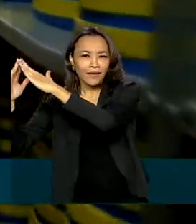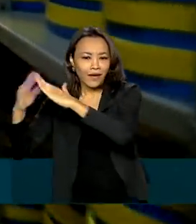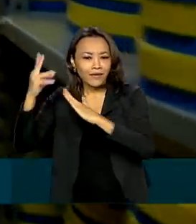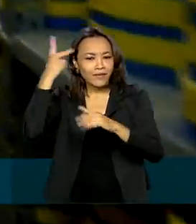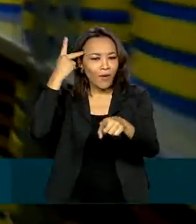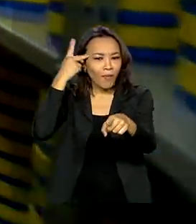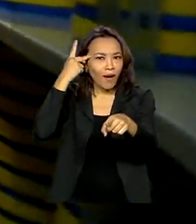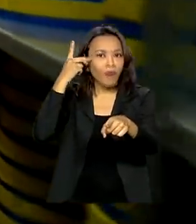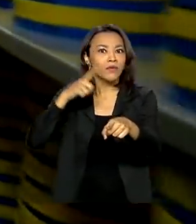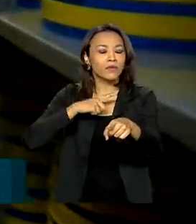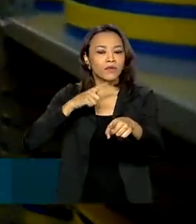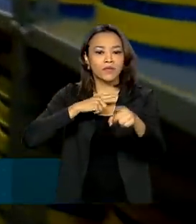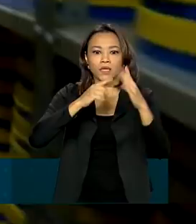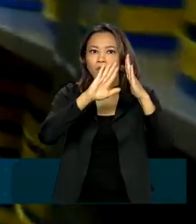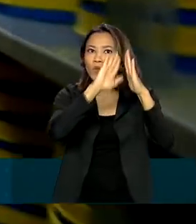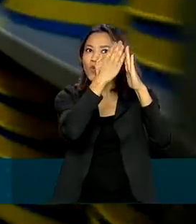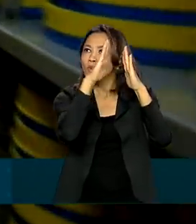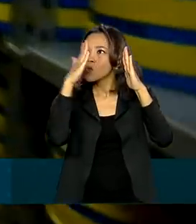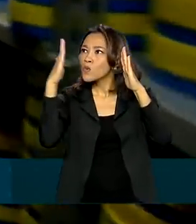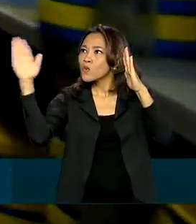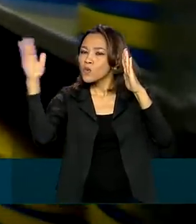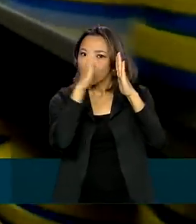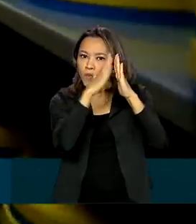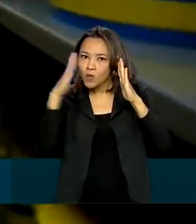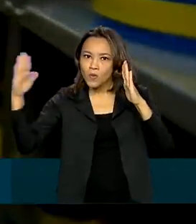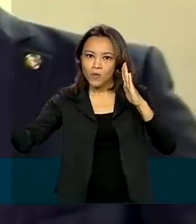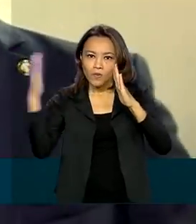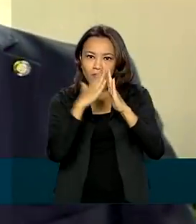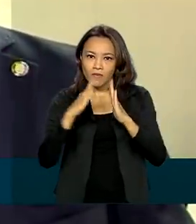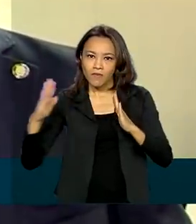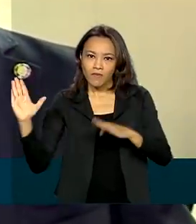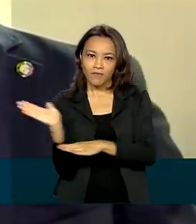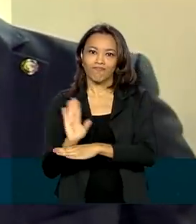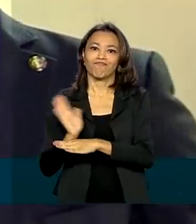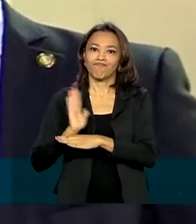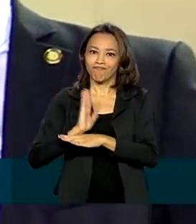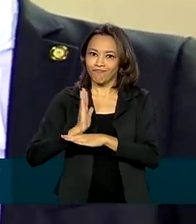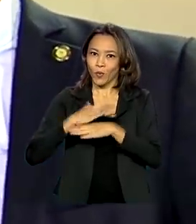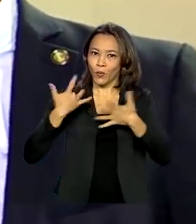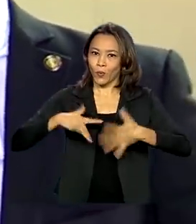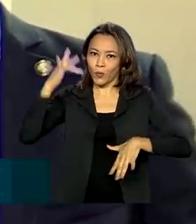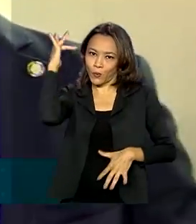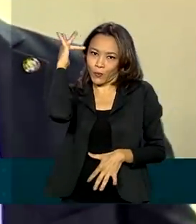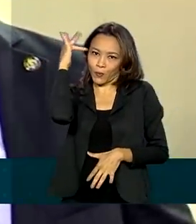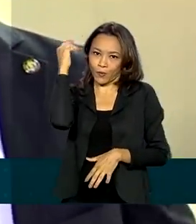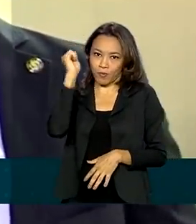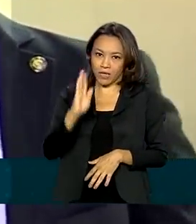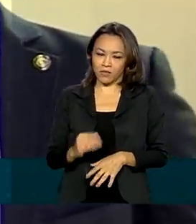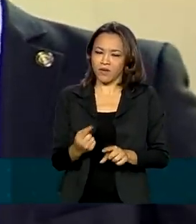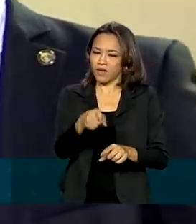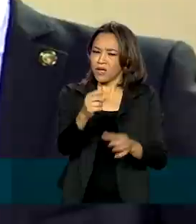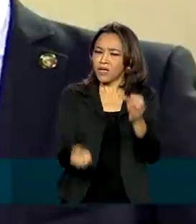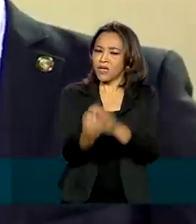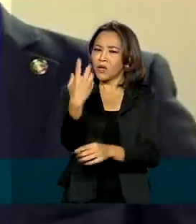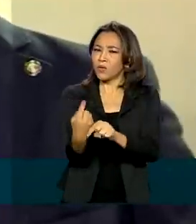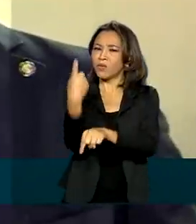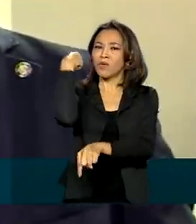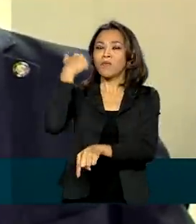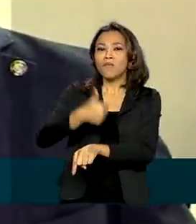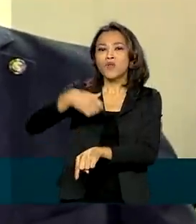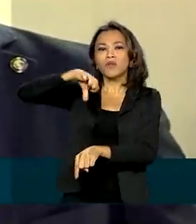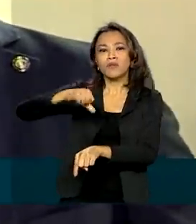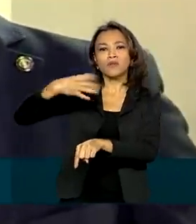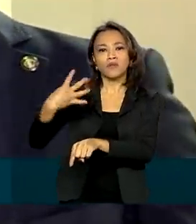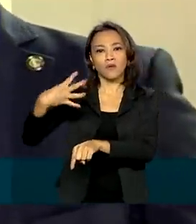guarda a maior riqueza audiovisual do Brasil. Ela existe desde 1940, quando foi criada. Em